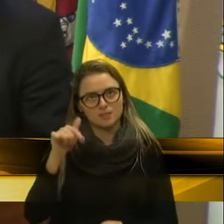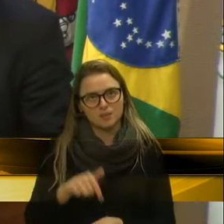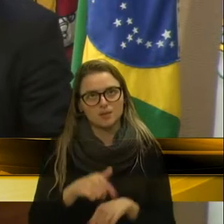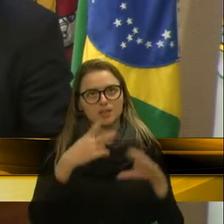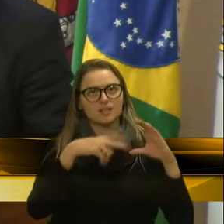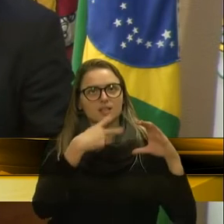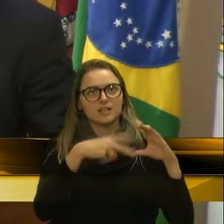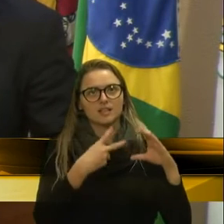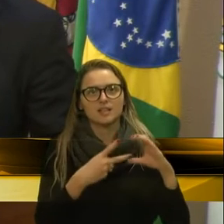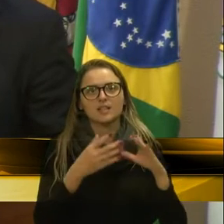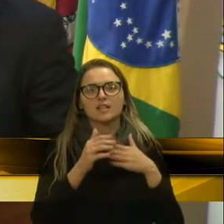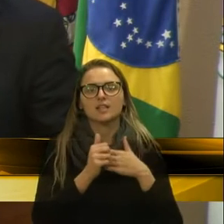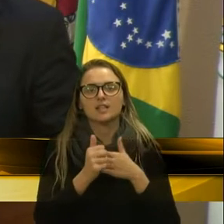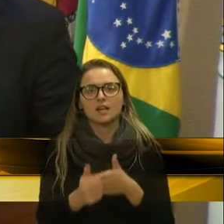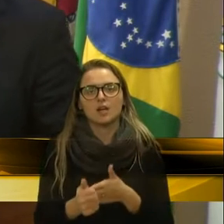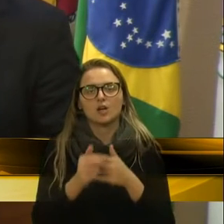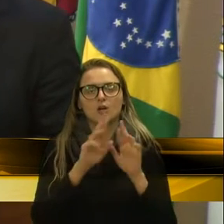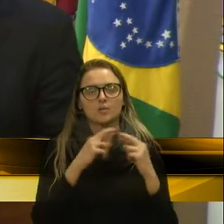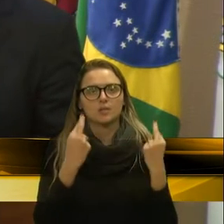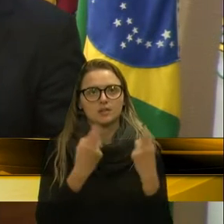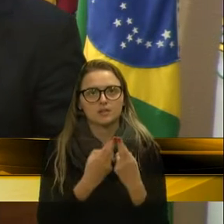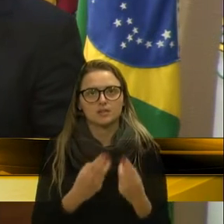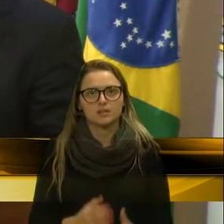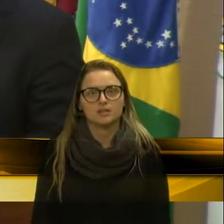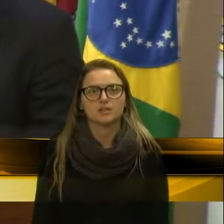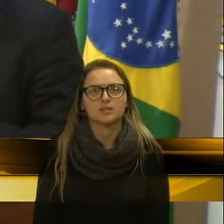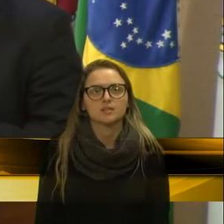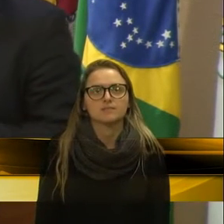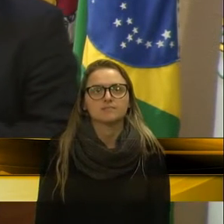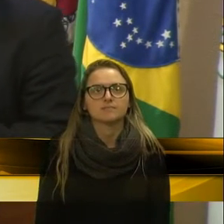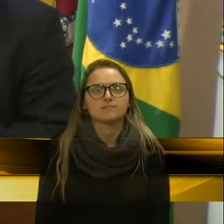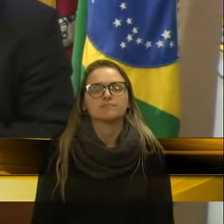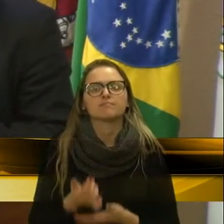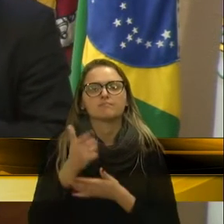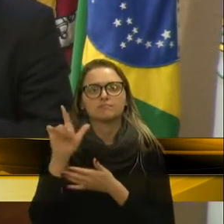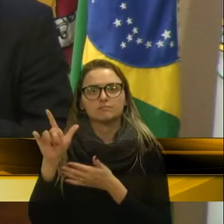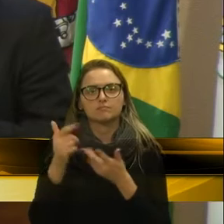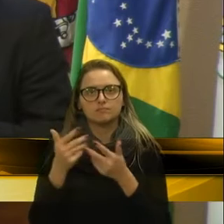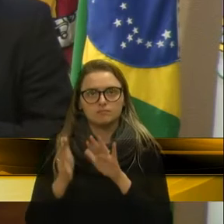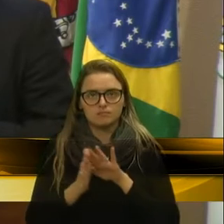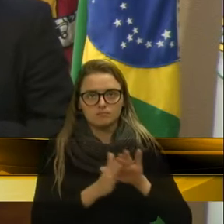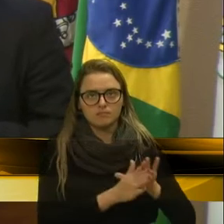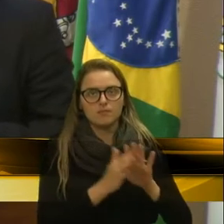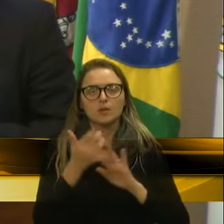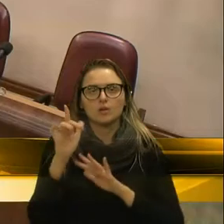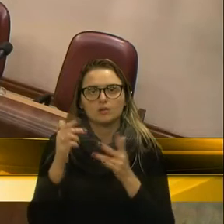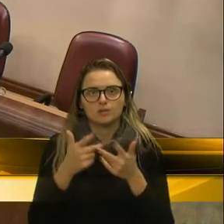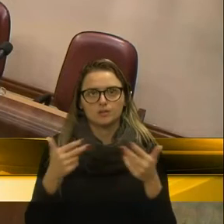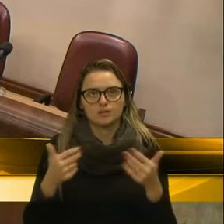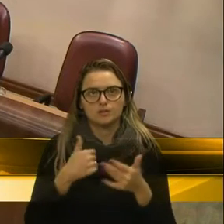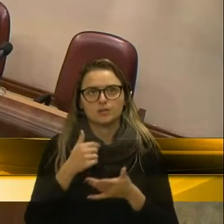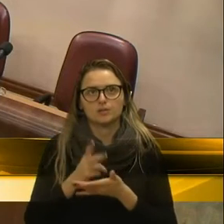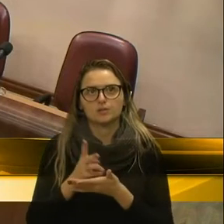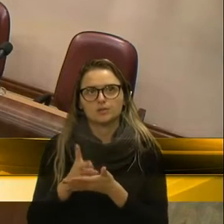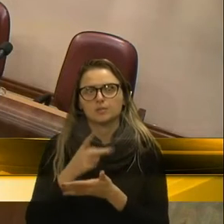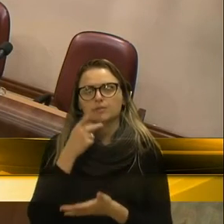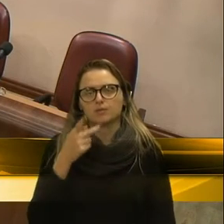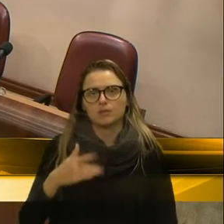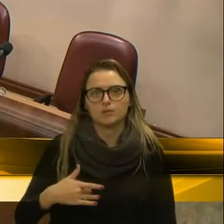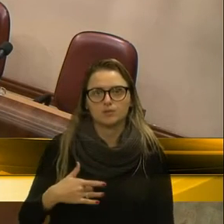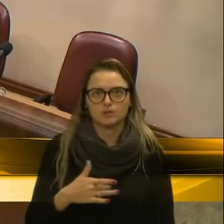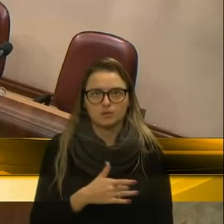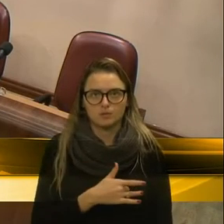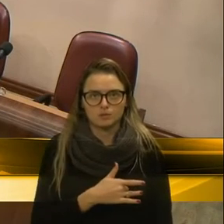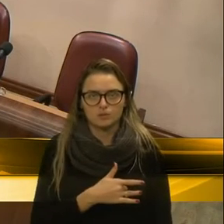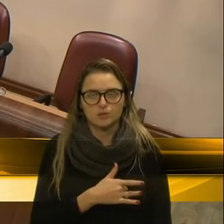acompanham aqui a nossa sessão. Uma outra situação, eu tenho falado sobre a questão da saúde e